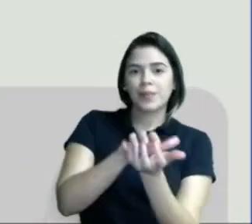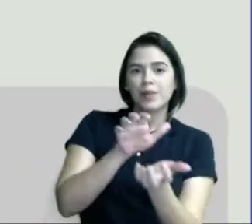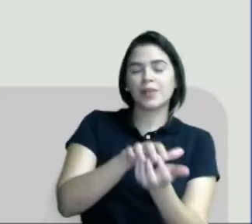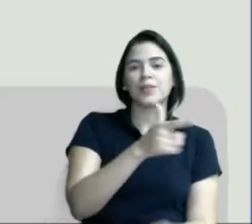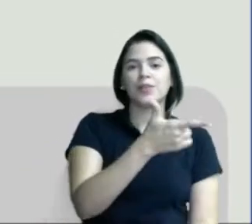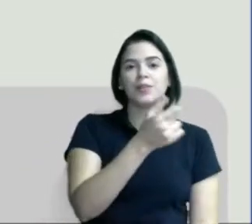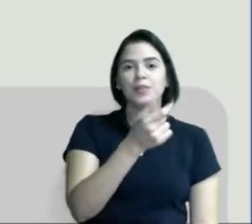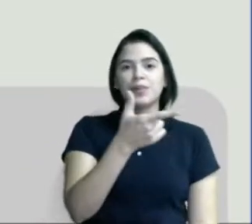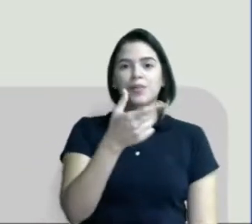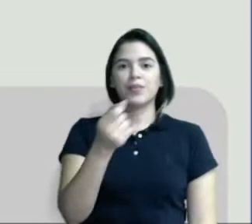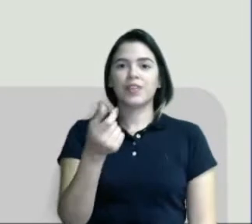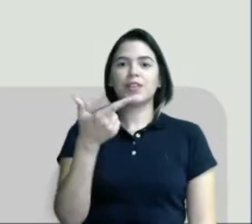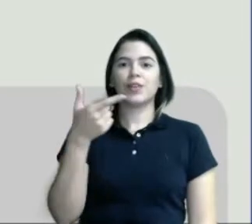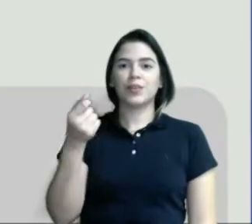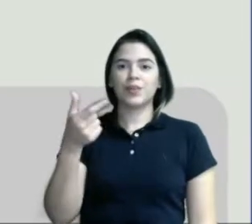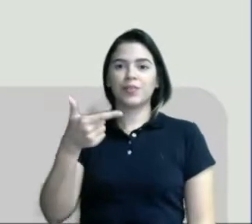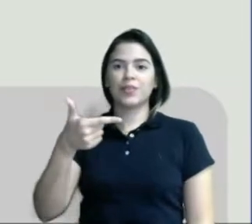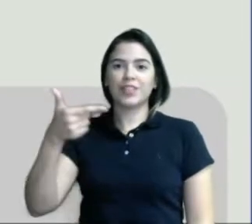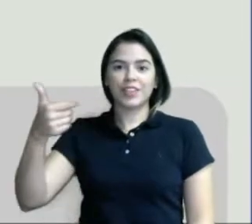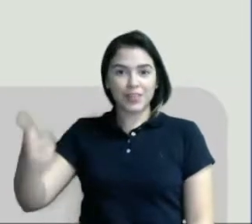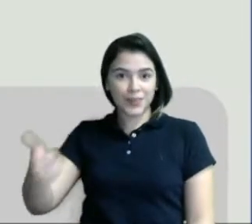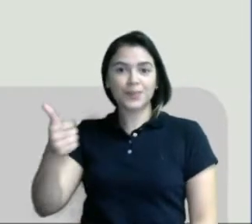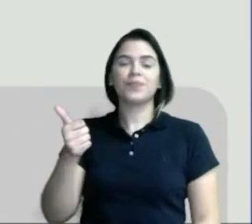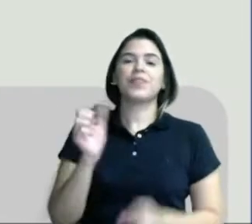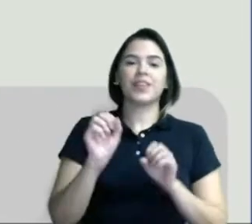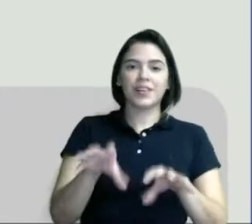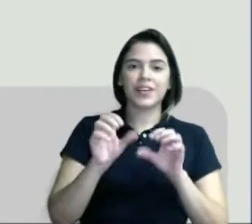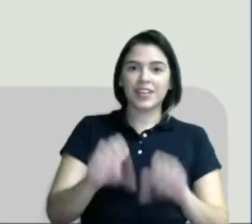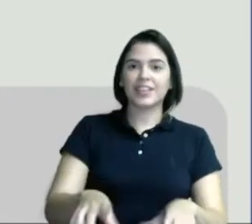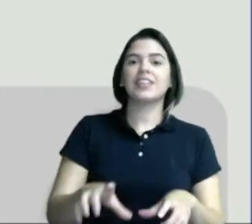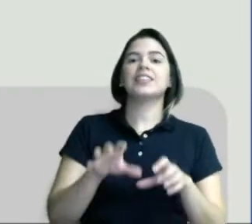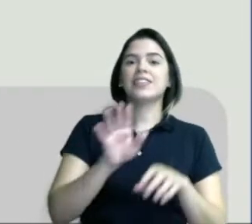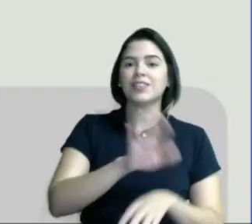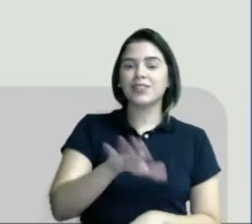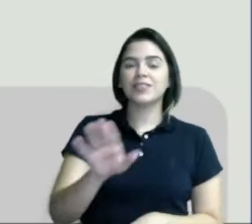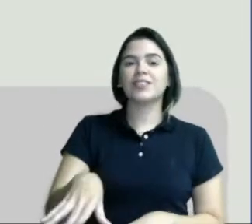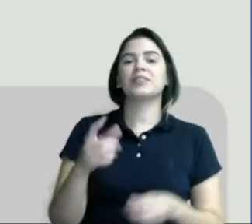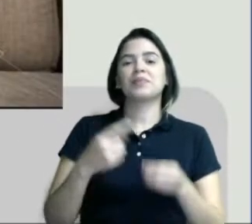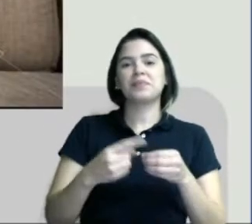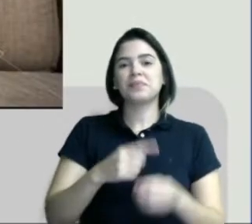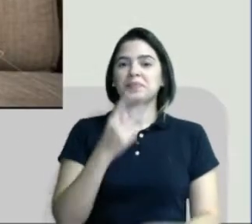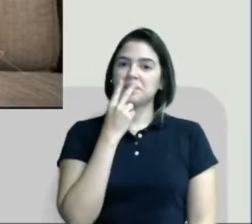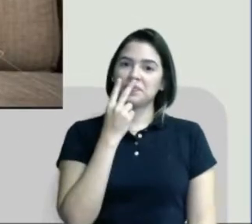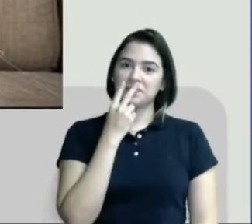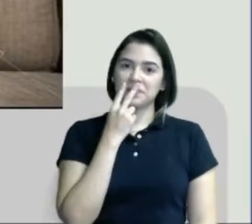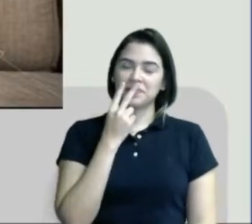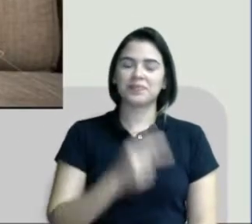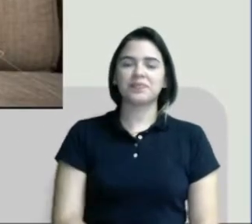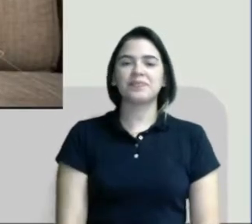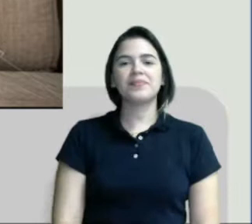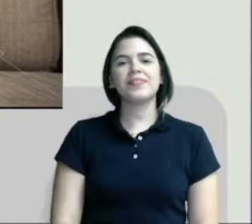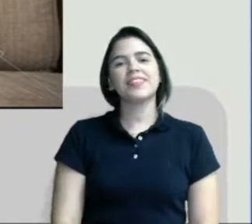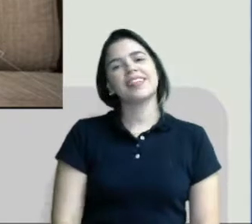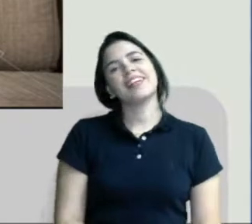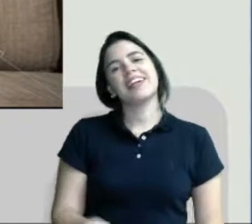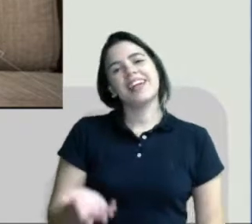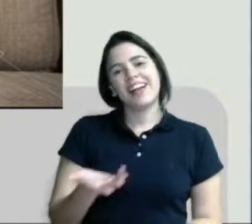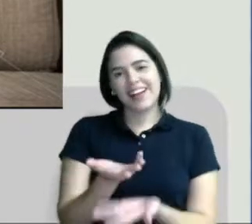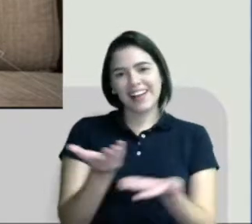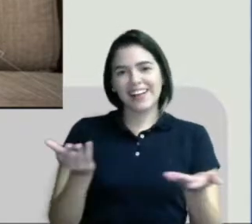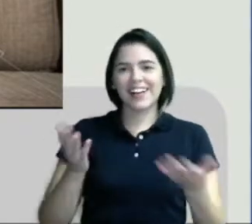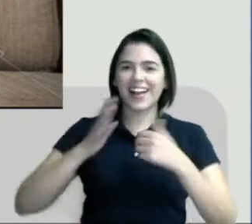2021 de educação infantil do município de Vitória de Santo Antão. E, queridos